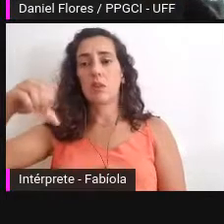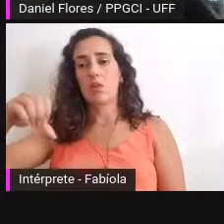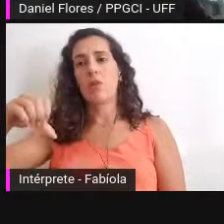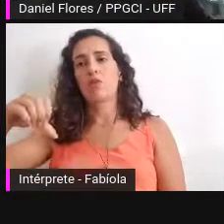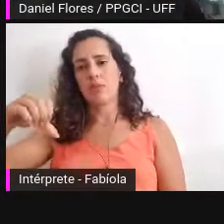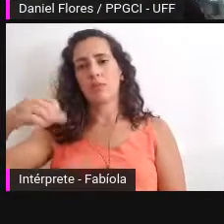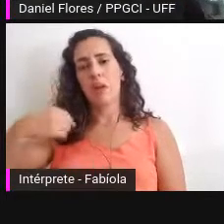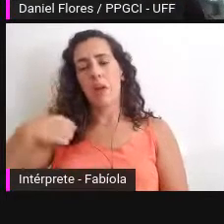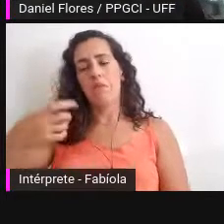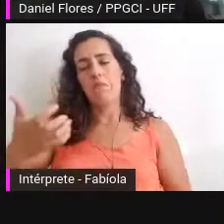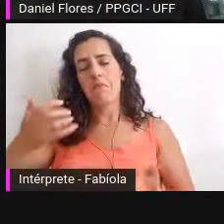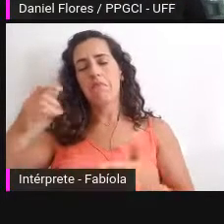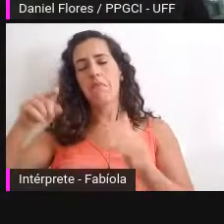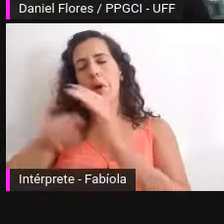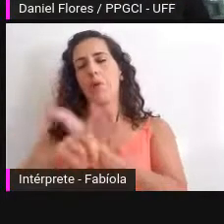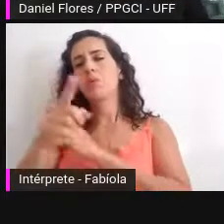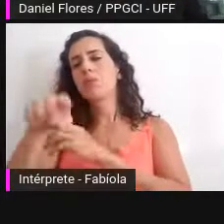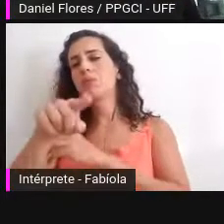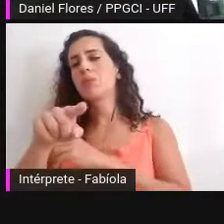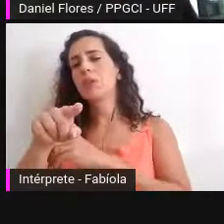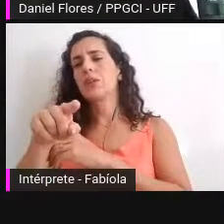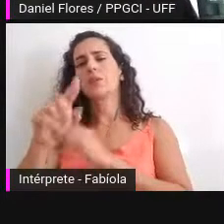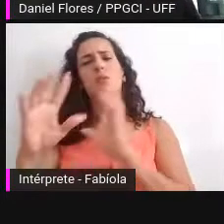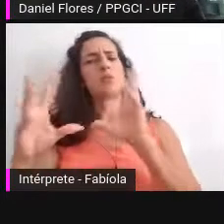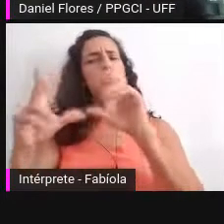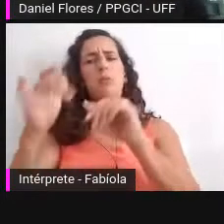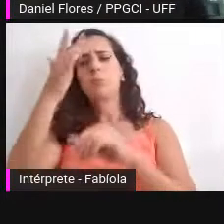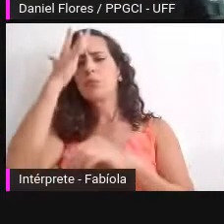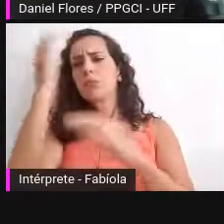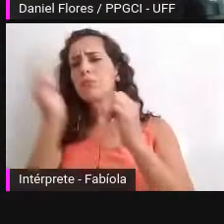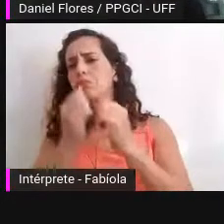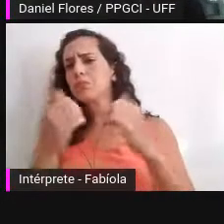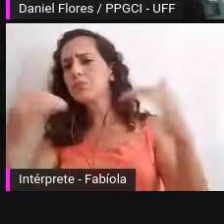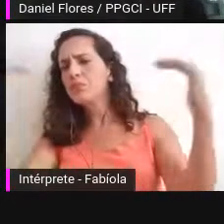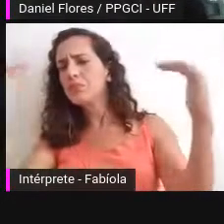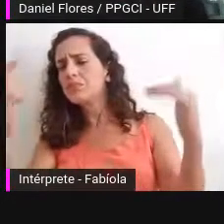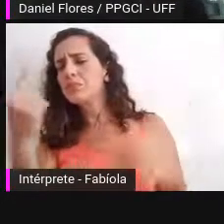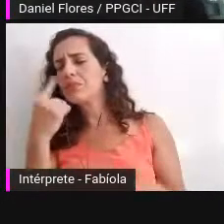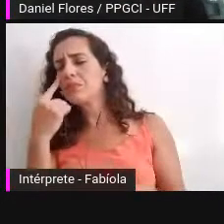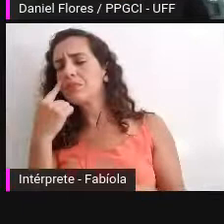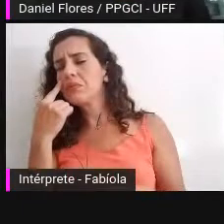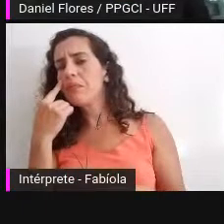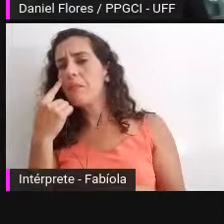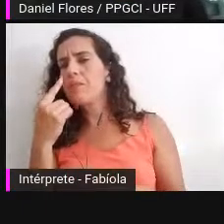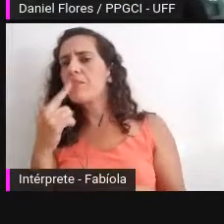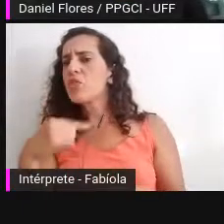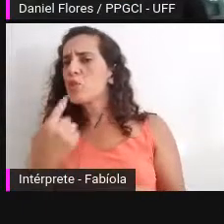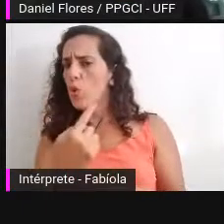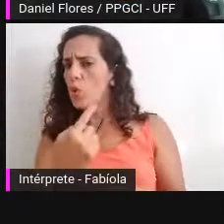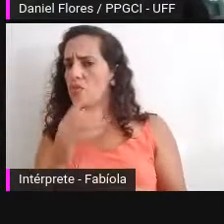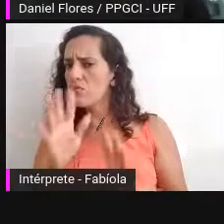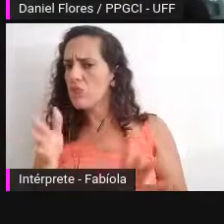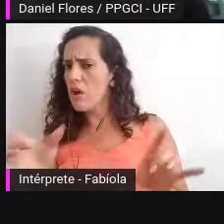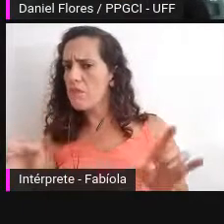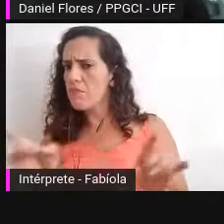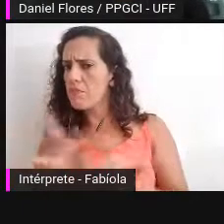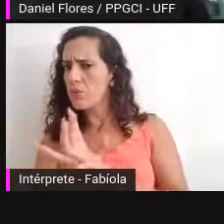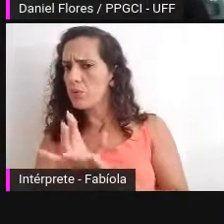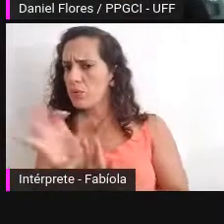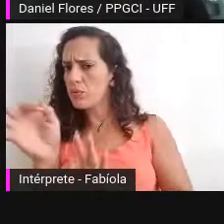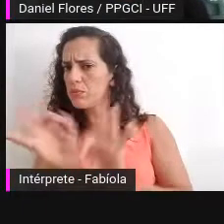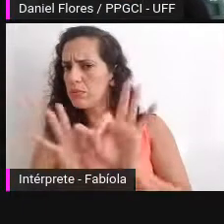gostaria de fazer para todos para todas para todes estamos preparados para a sociedade